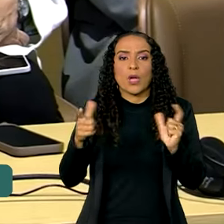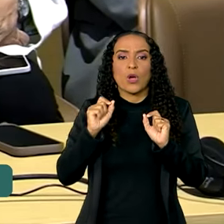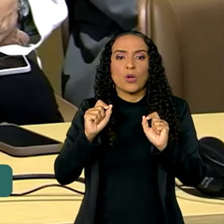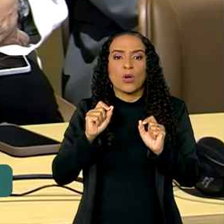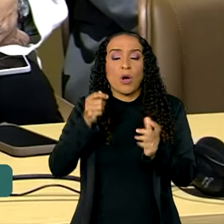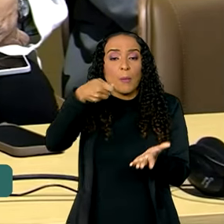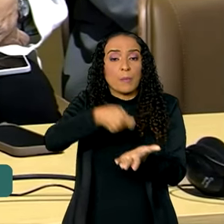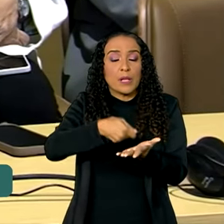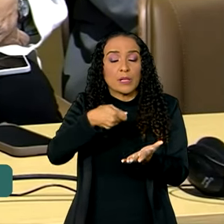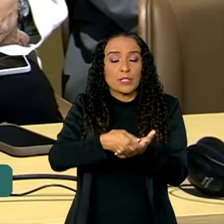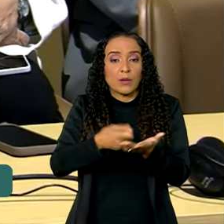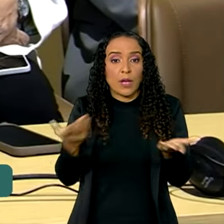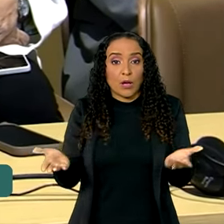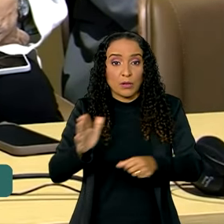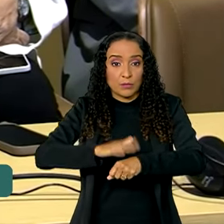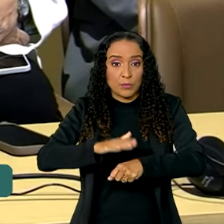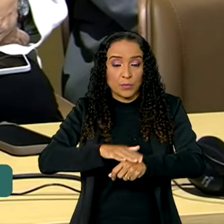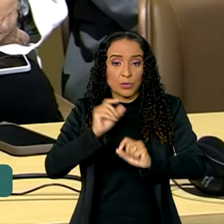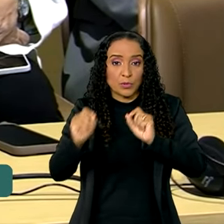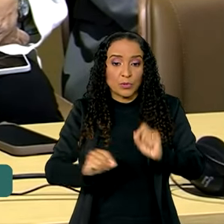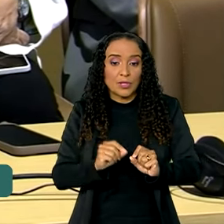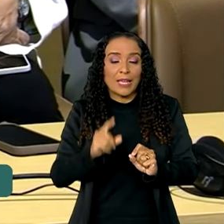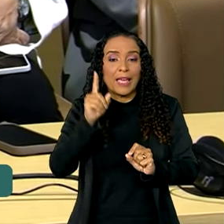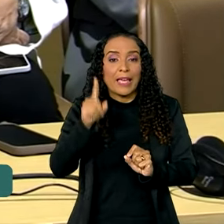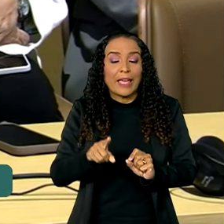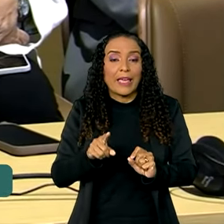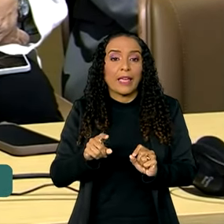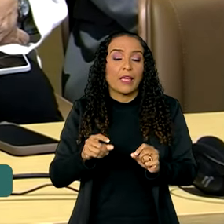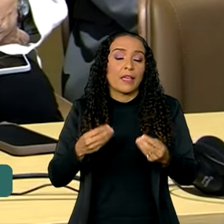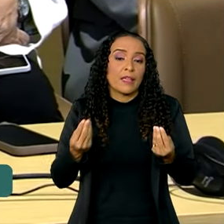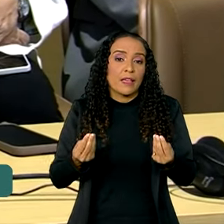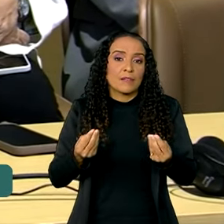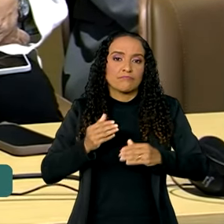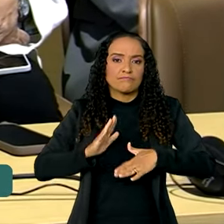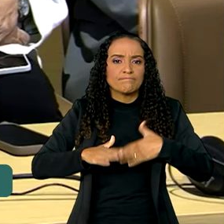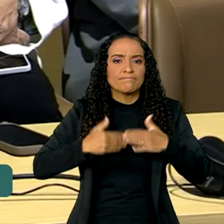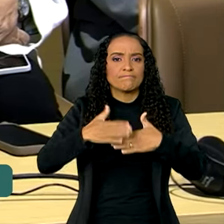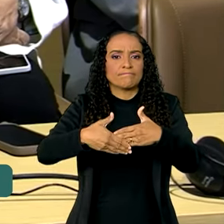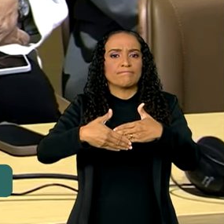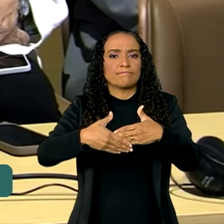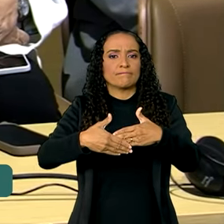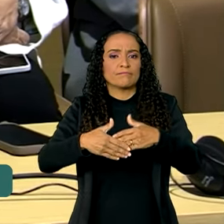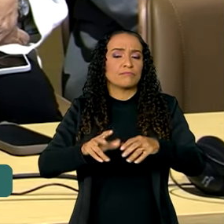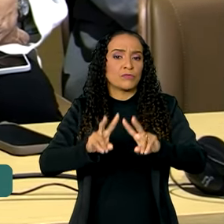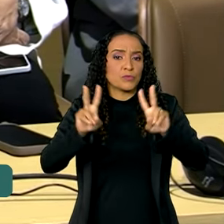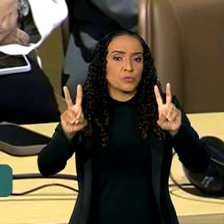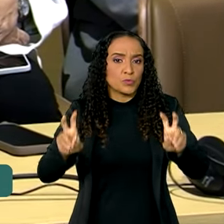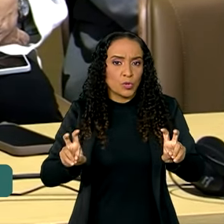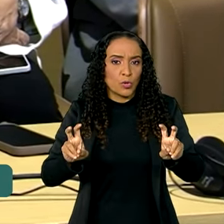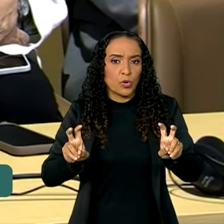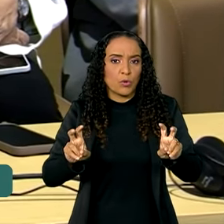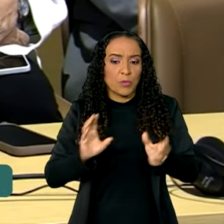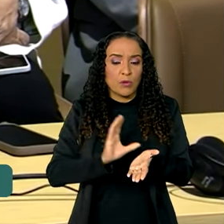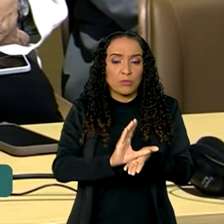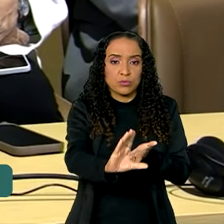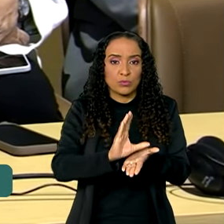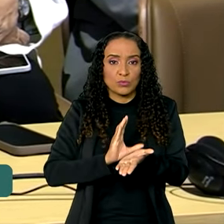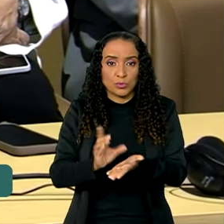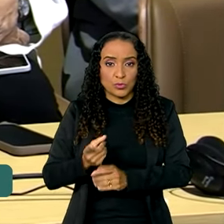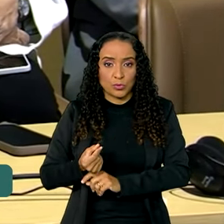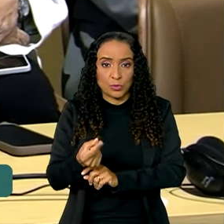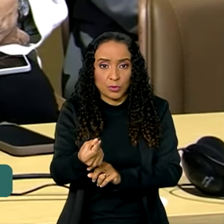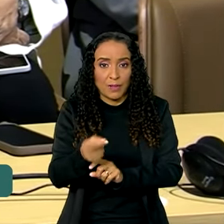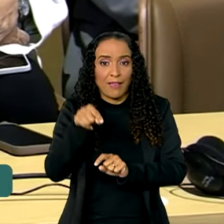obrigação neste momento é, entretanto, avançar em relação ao financiamento.